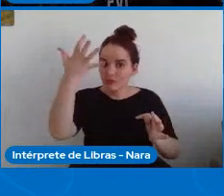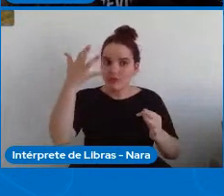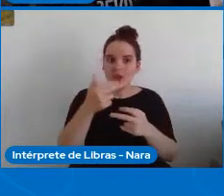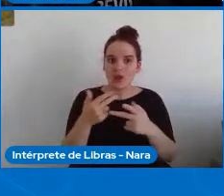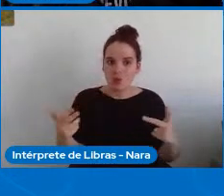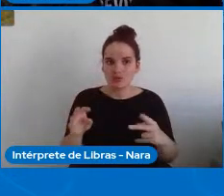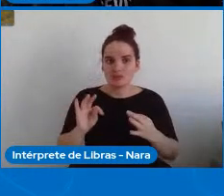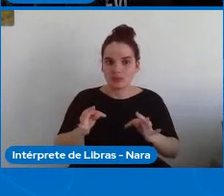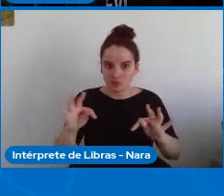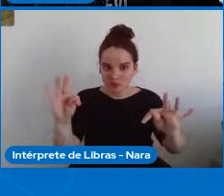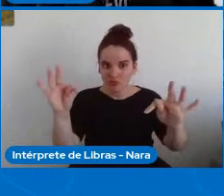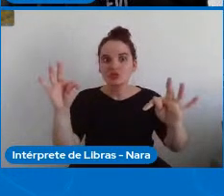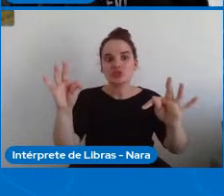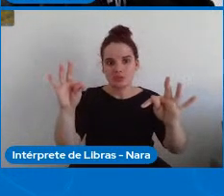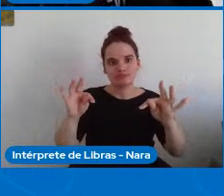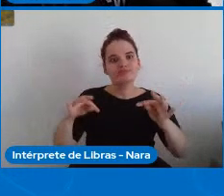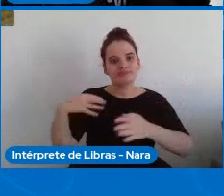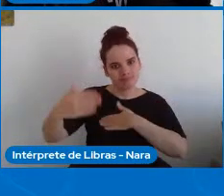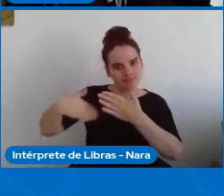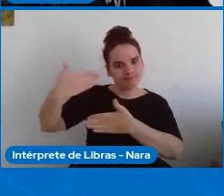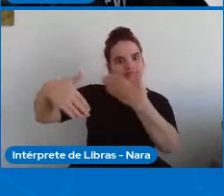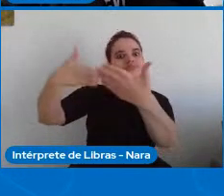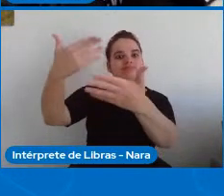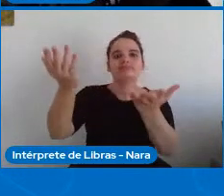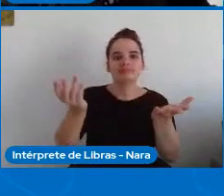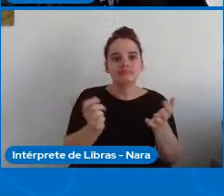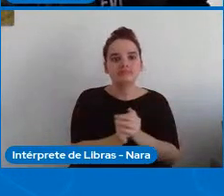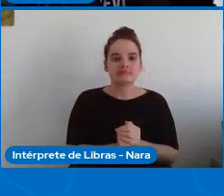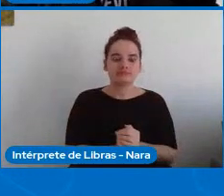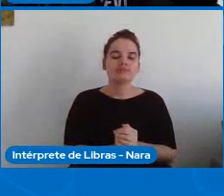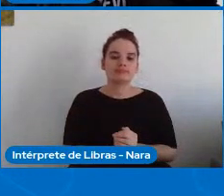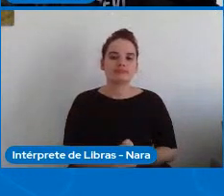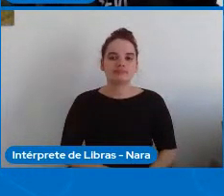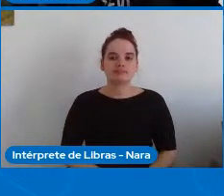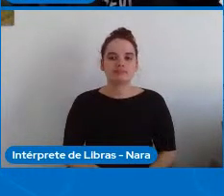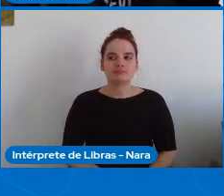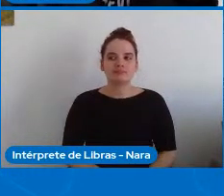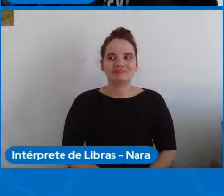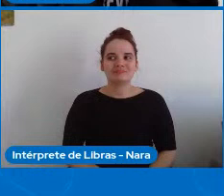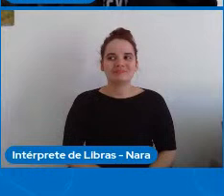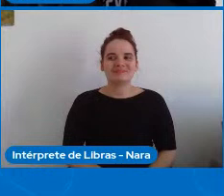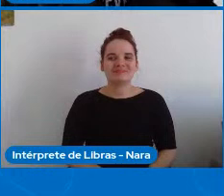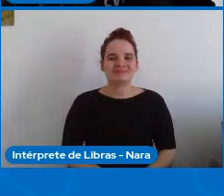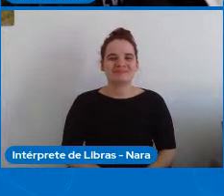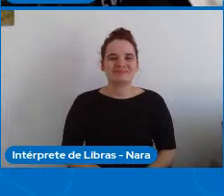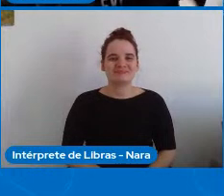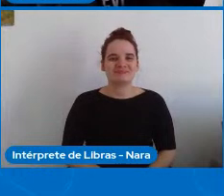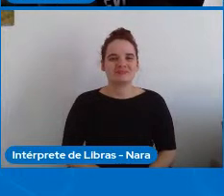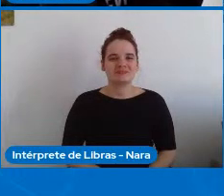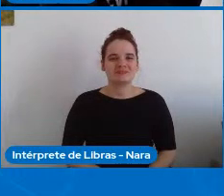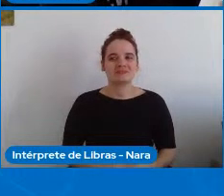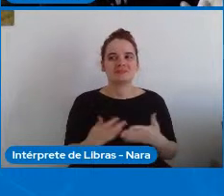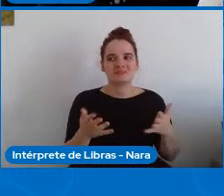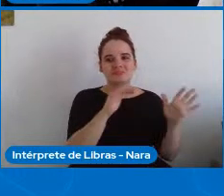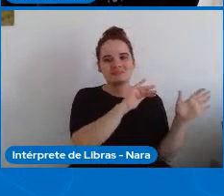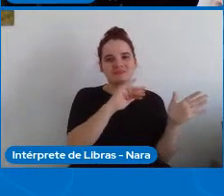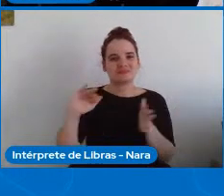você avançar na capacidade de criação então nós situamos o